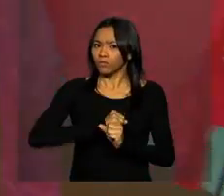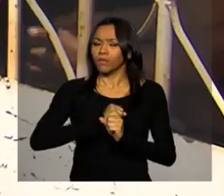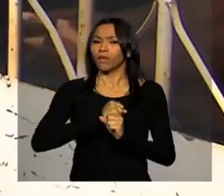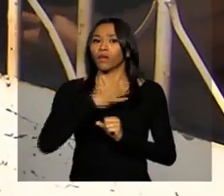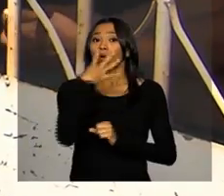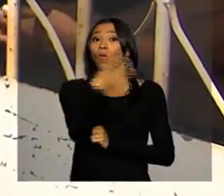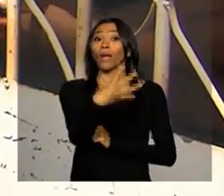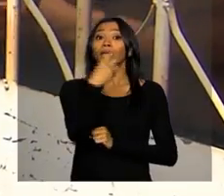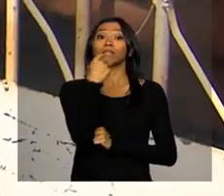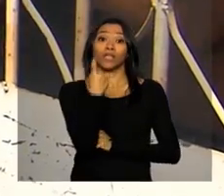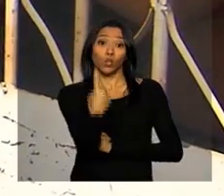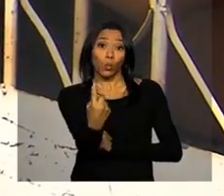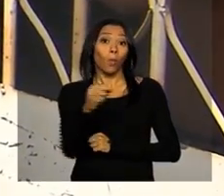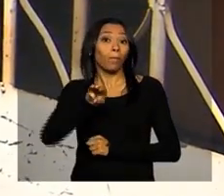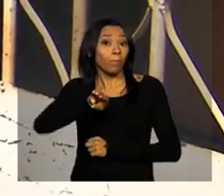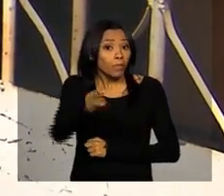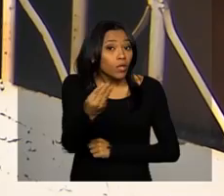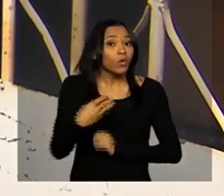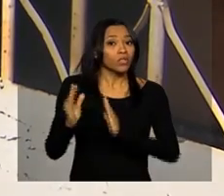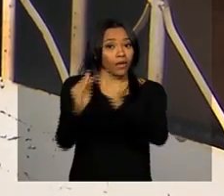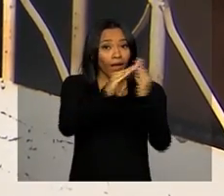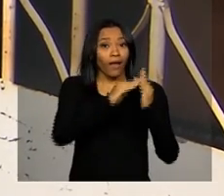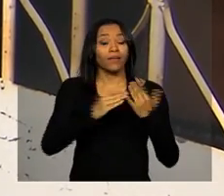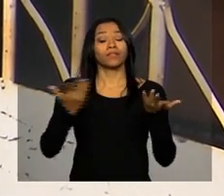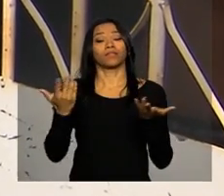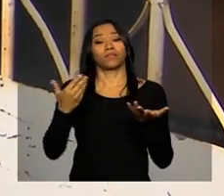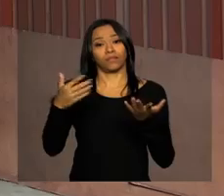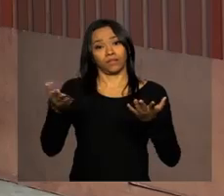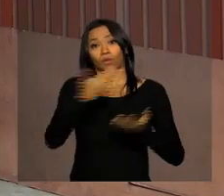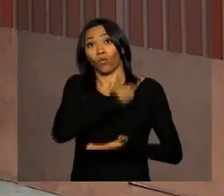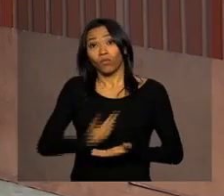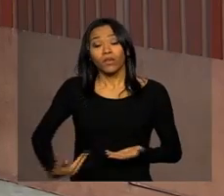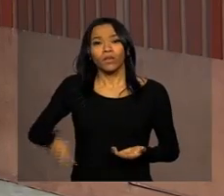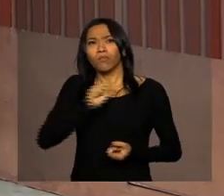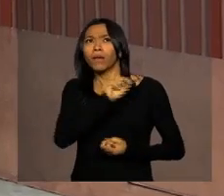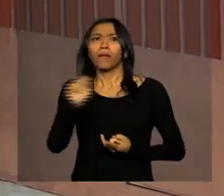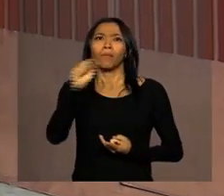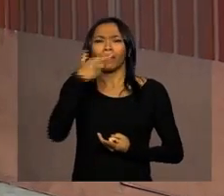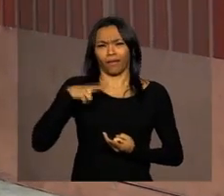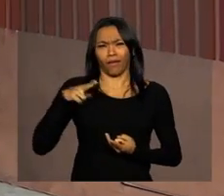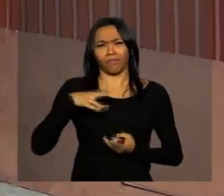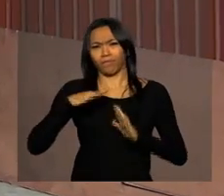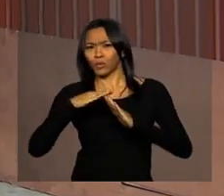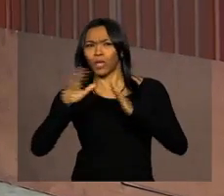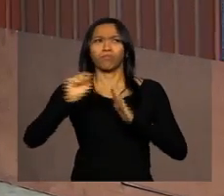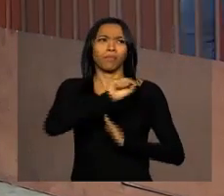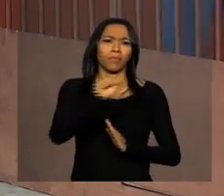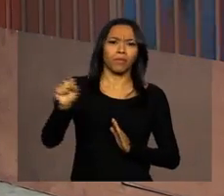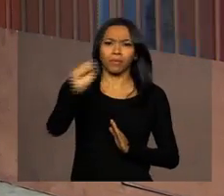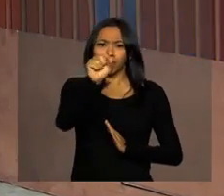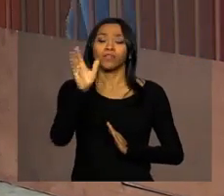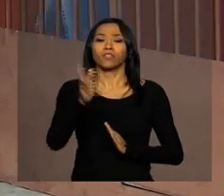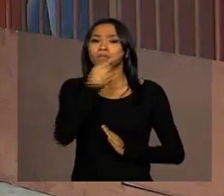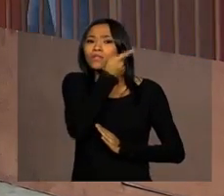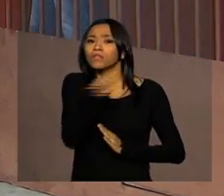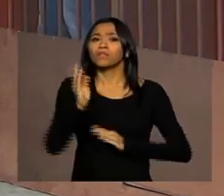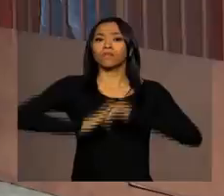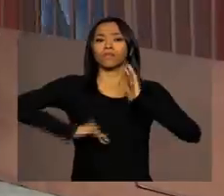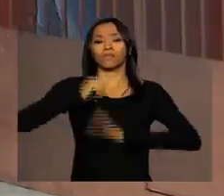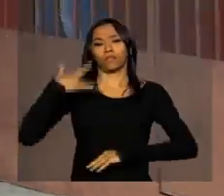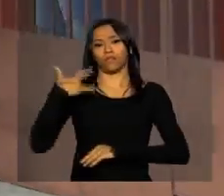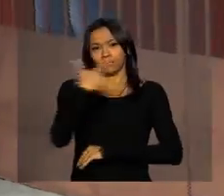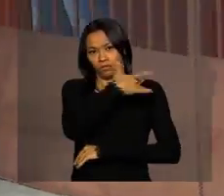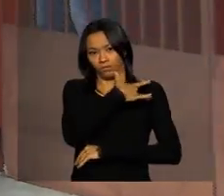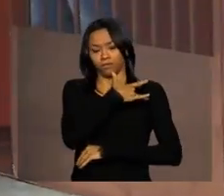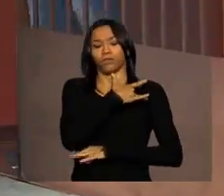41 milhões de casas, prédios públicos e particulares e outras instalações visitadas por agentes de saúde,